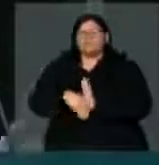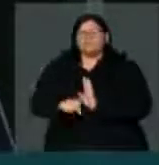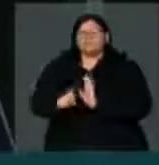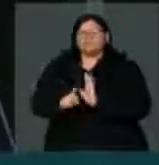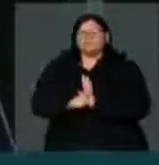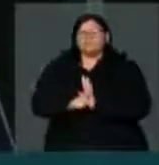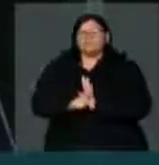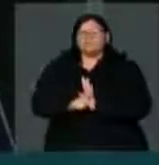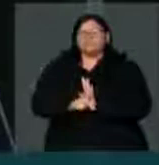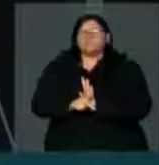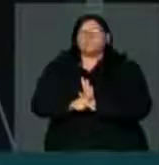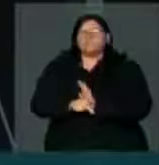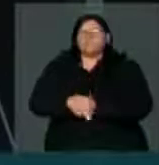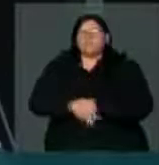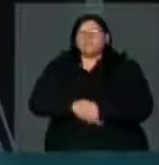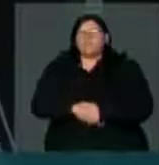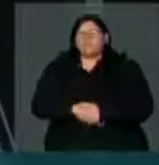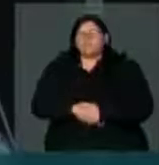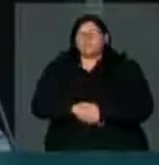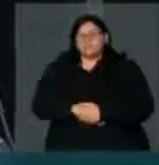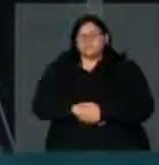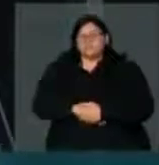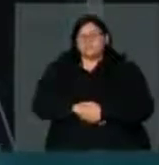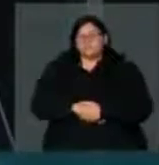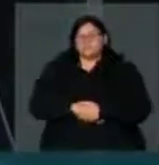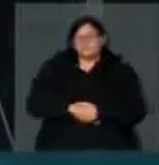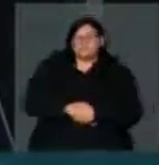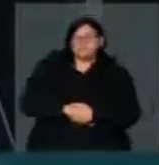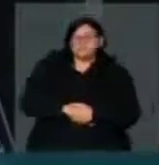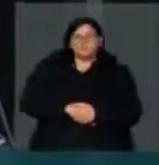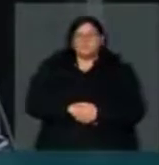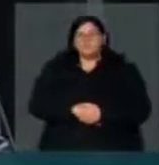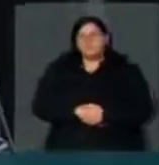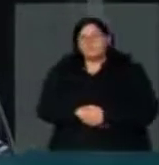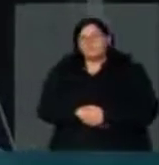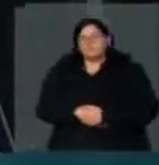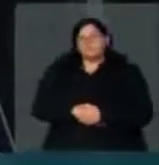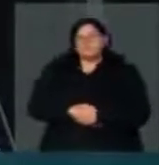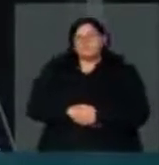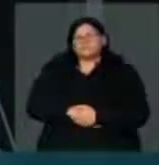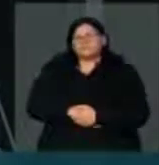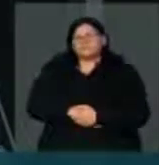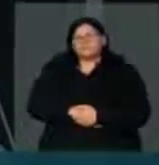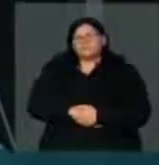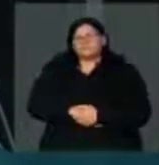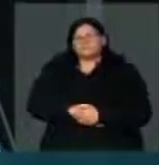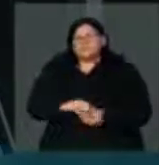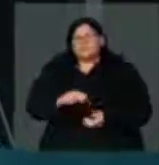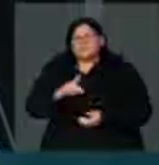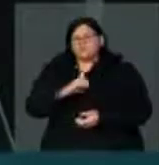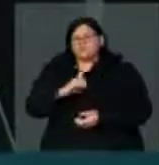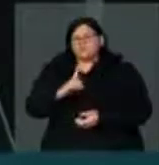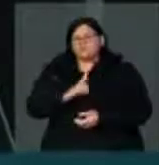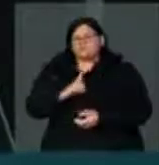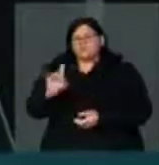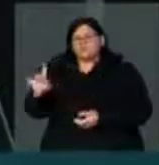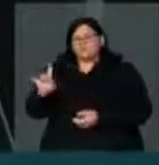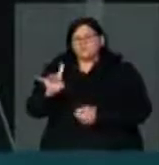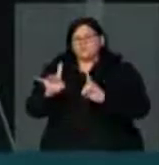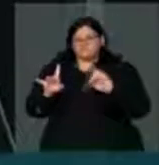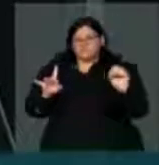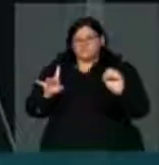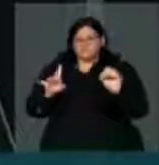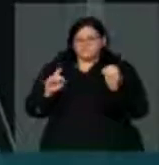mentiras e ilusões. Quando a gente fala de jogadores milionários, está se referindo a um em cada 100 ou 200